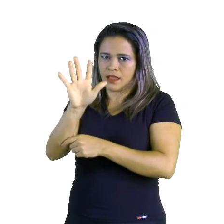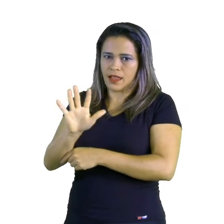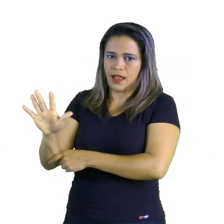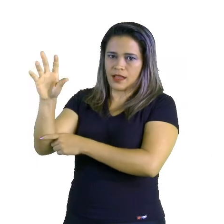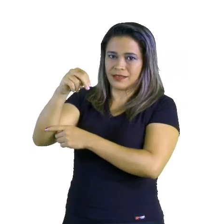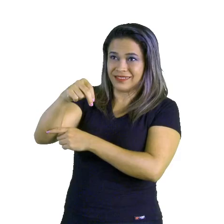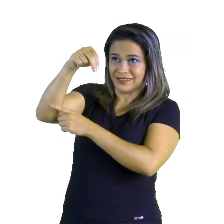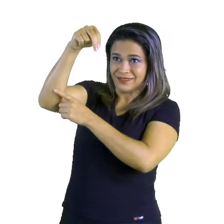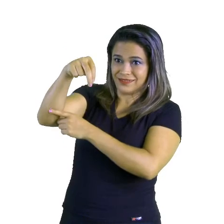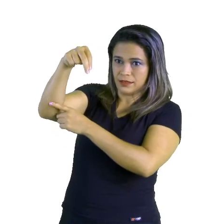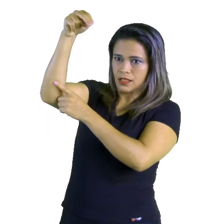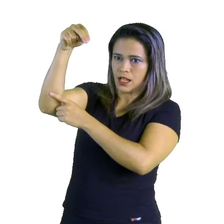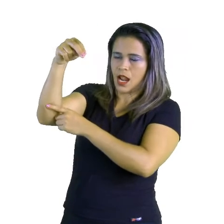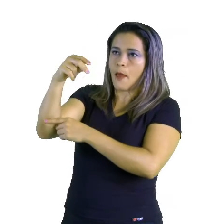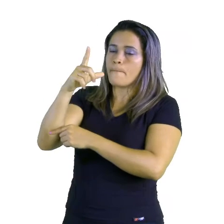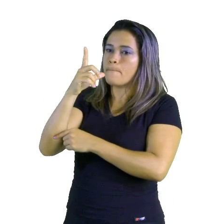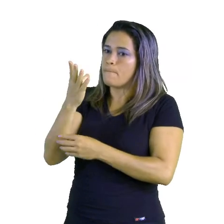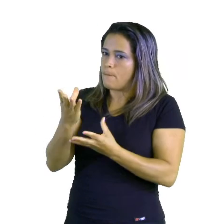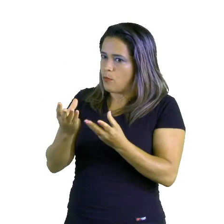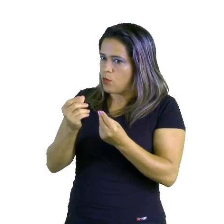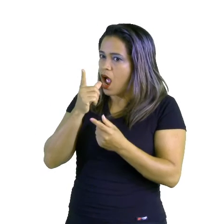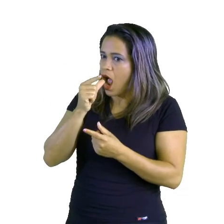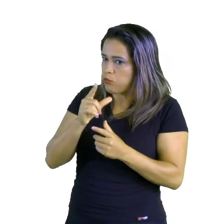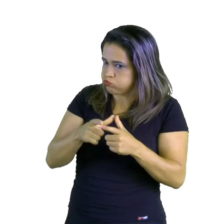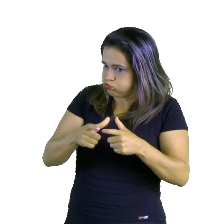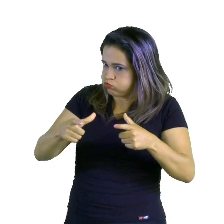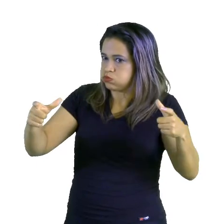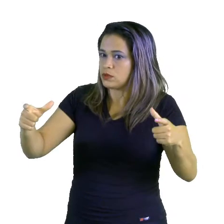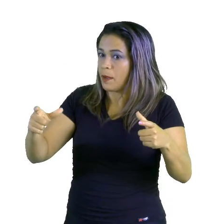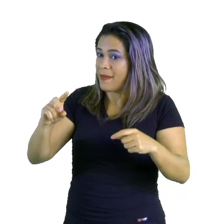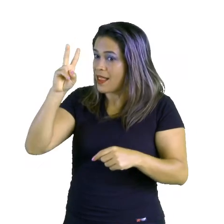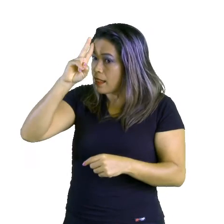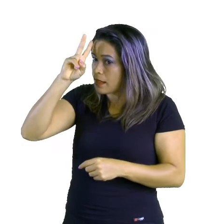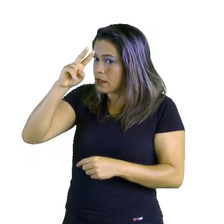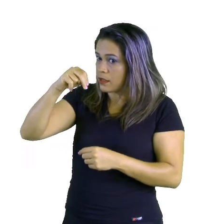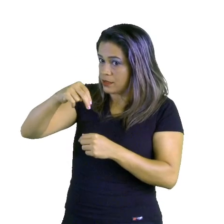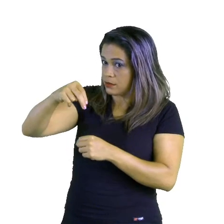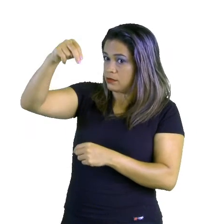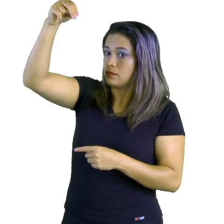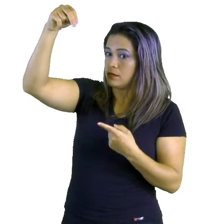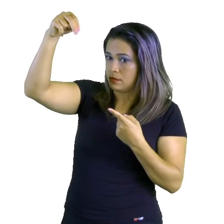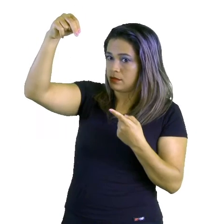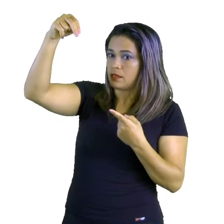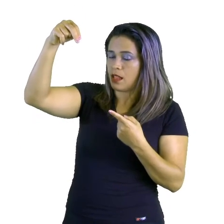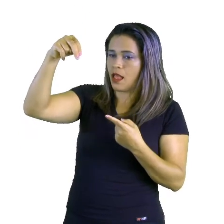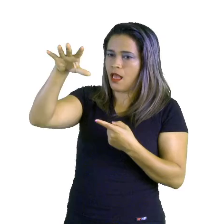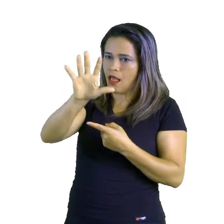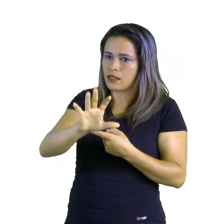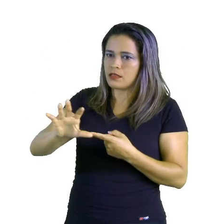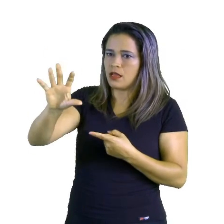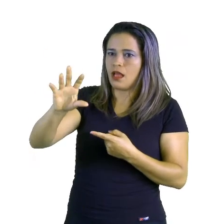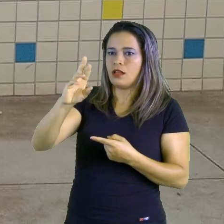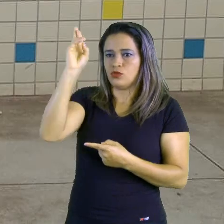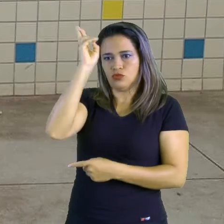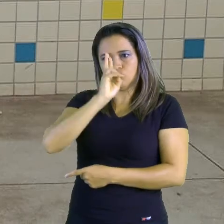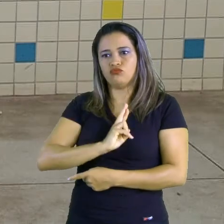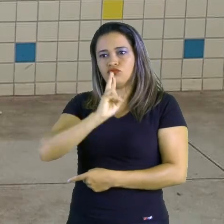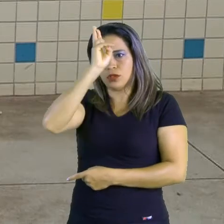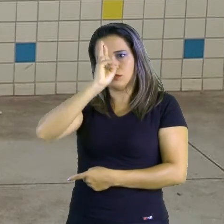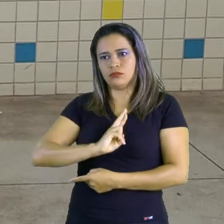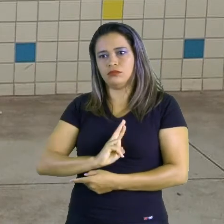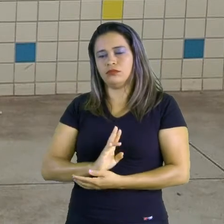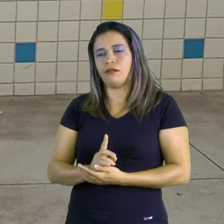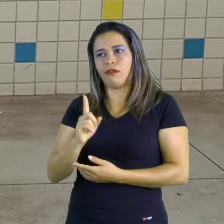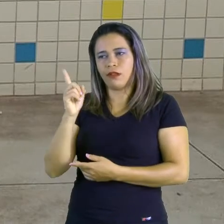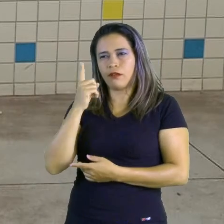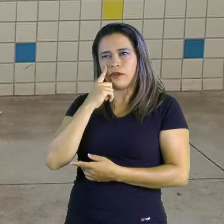bastante água. Mas lembra que a Ásia setentrional é a região que faz parte da Rússia. Lá nós vamos